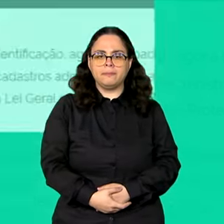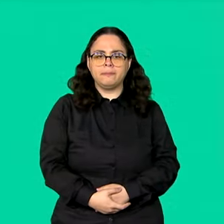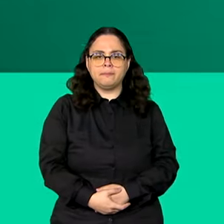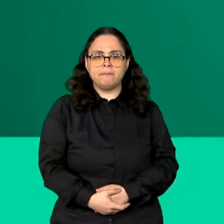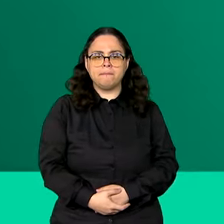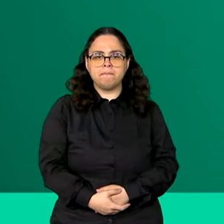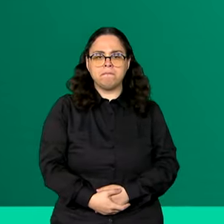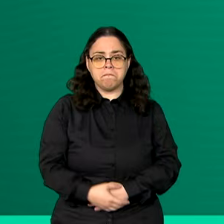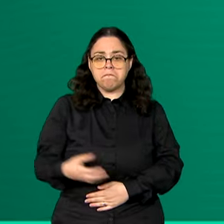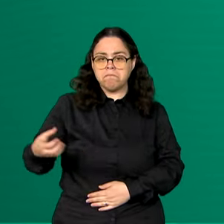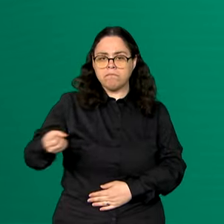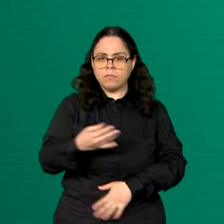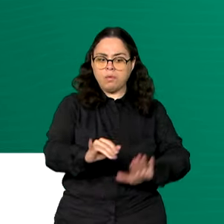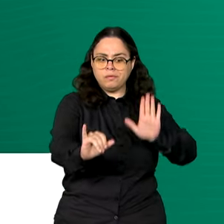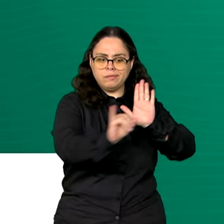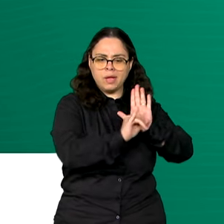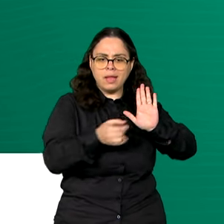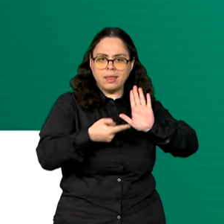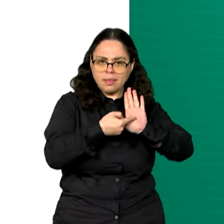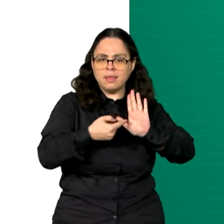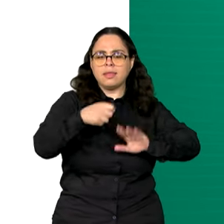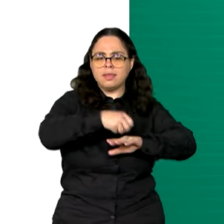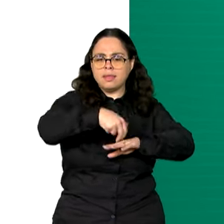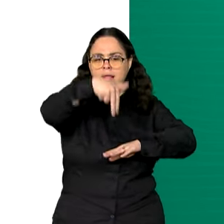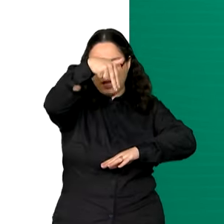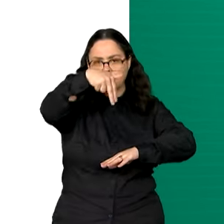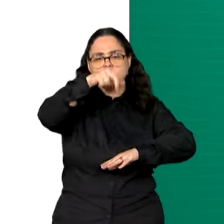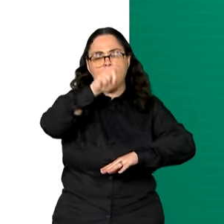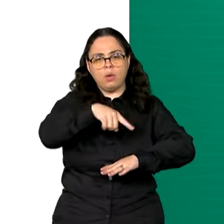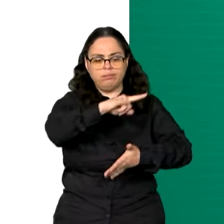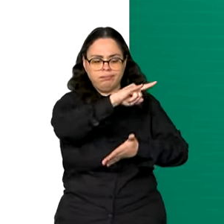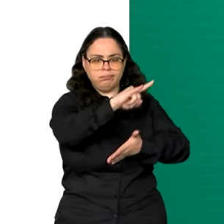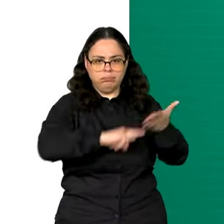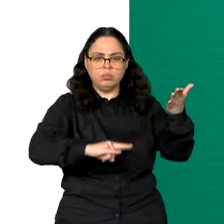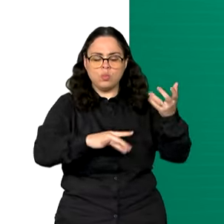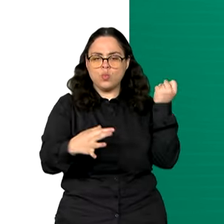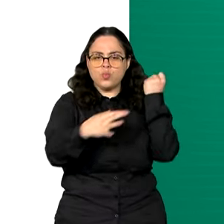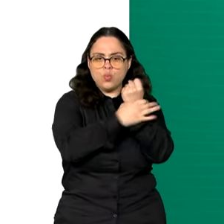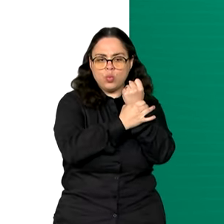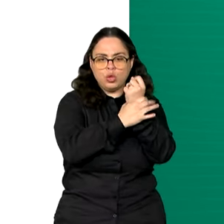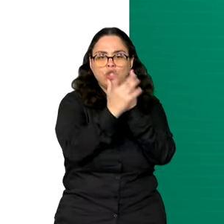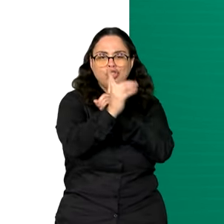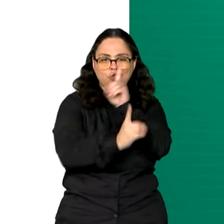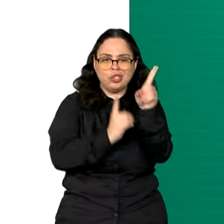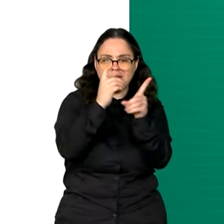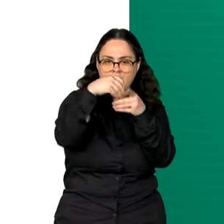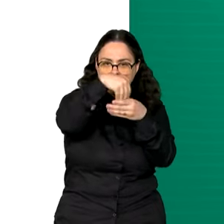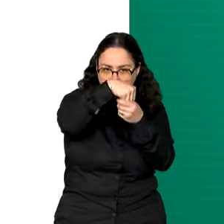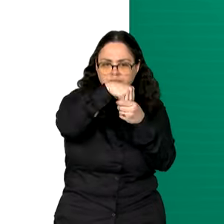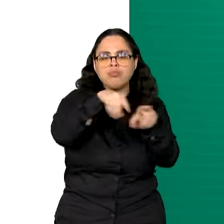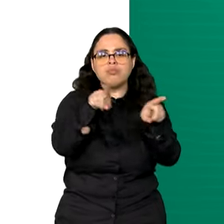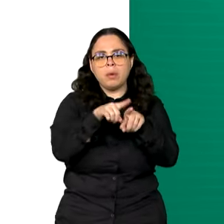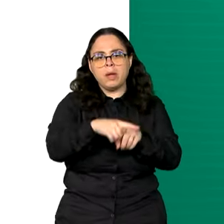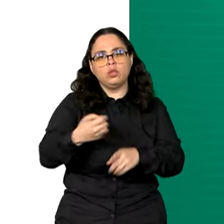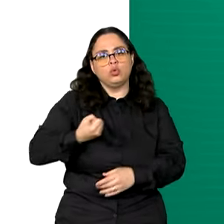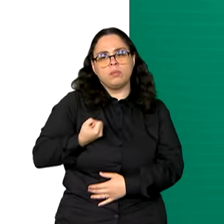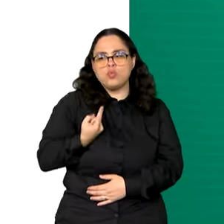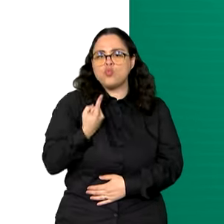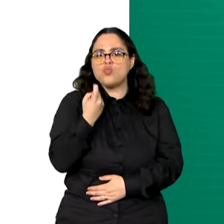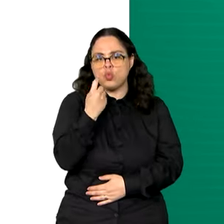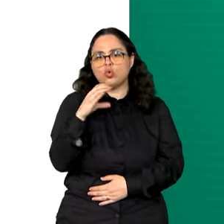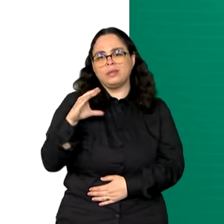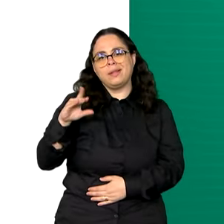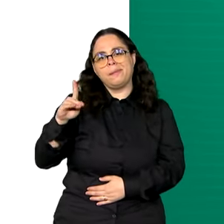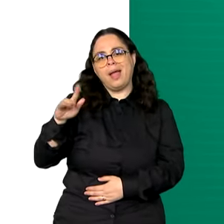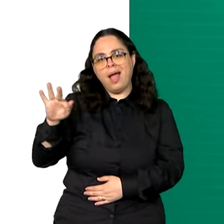A nova Carteira de Identidade Nacional é um documento seguro, digital e conta com um número único nacional o